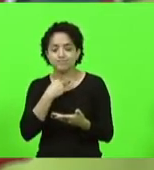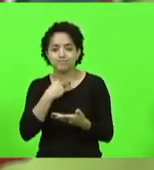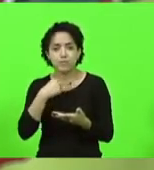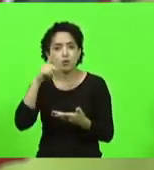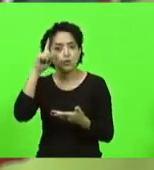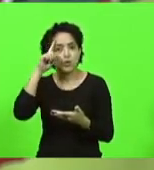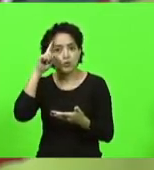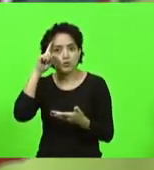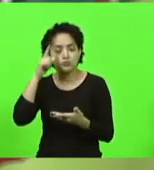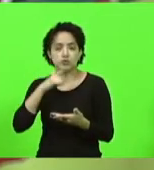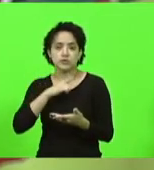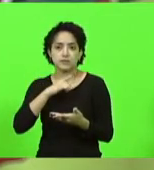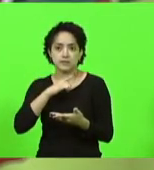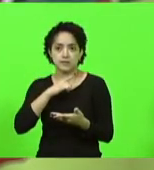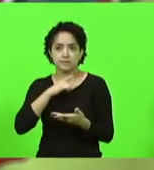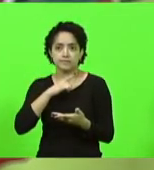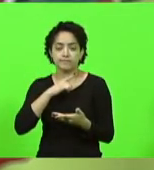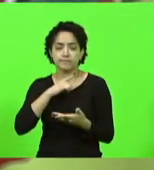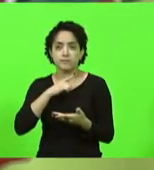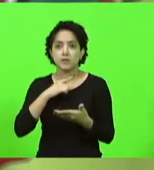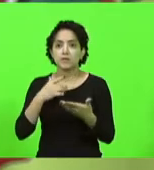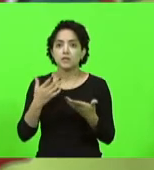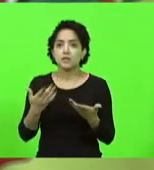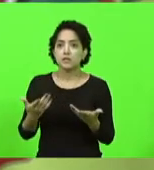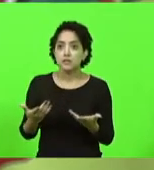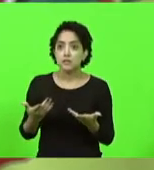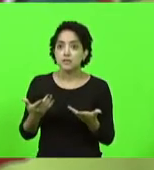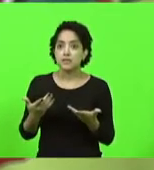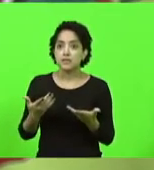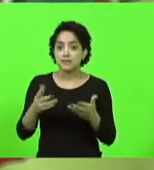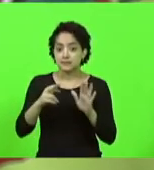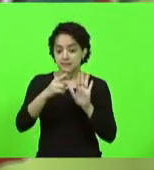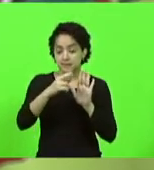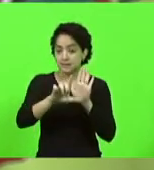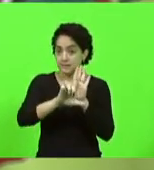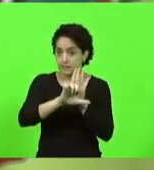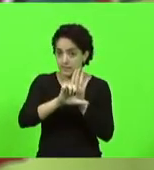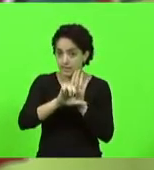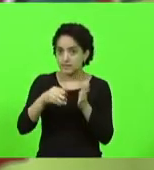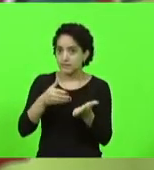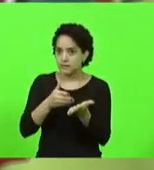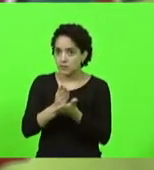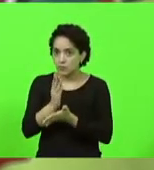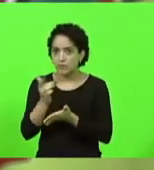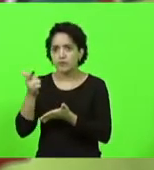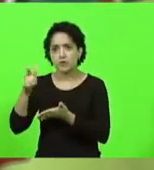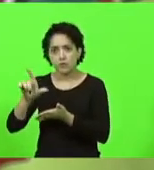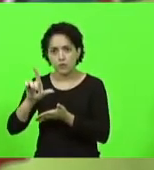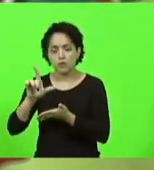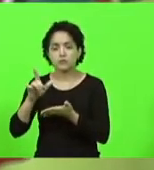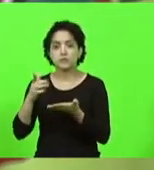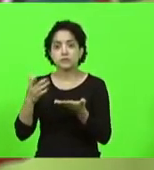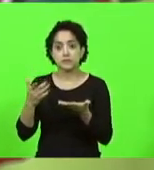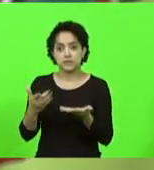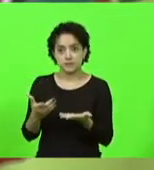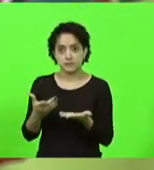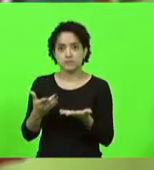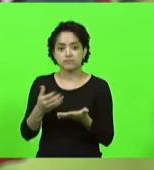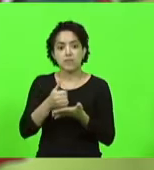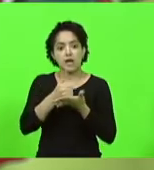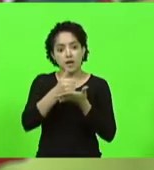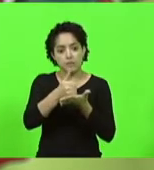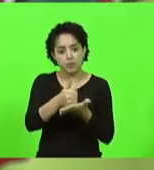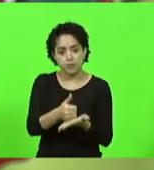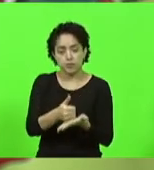dia debaixo dos nossos olhos e estas leis que são aprovadas e outras, inclusive, elas dão robustez,